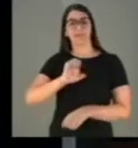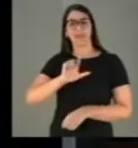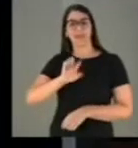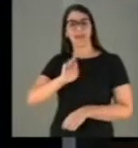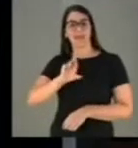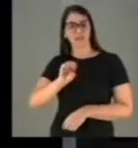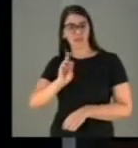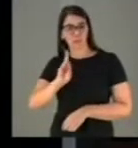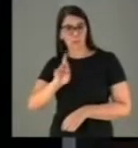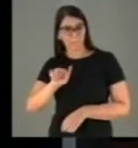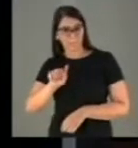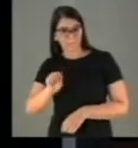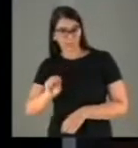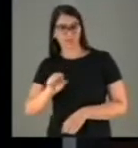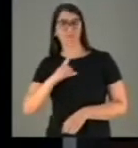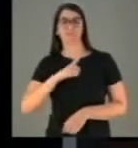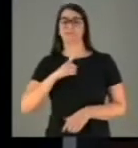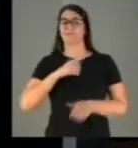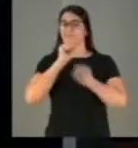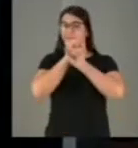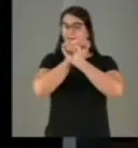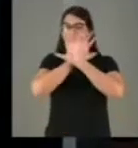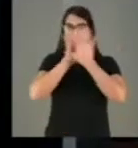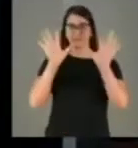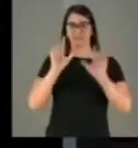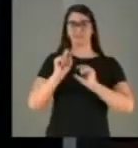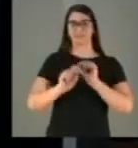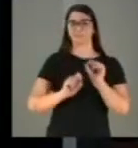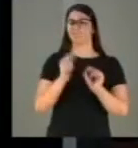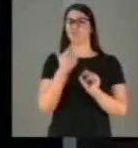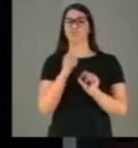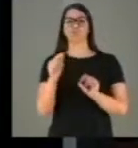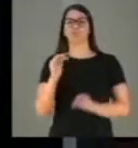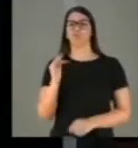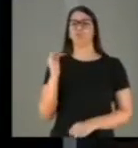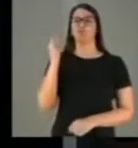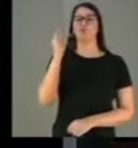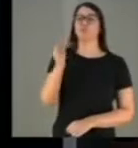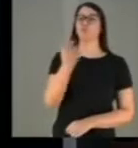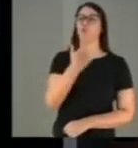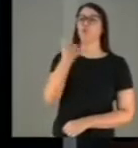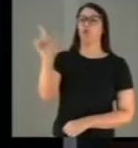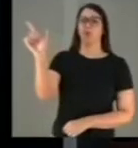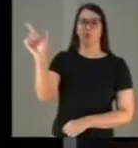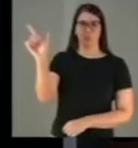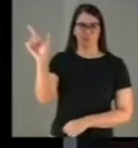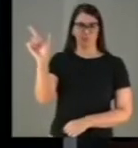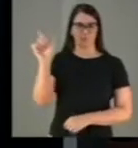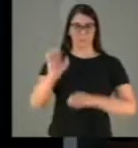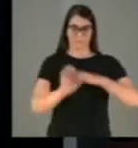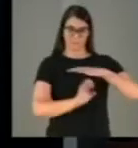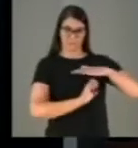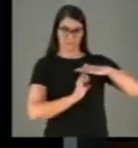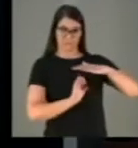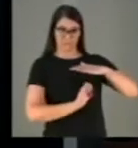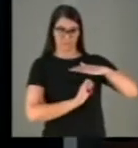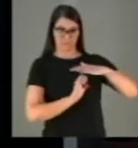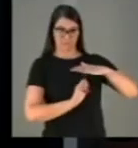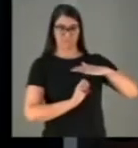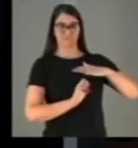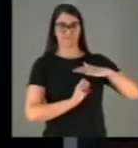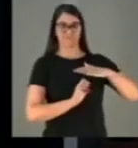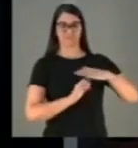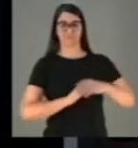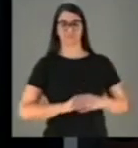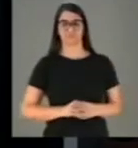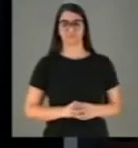é por ter firme convicção de que não há futuro outro para essa empresa que o